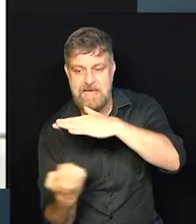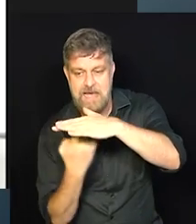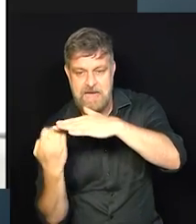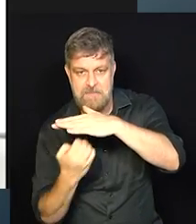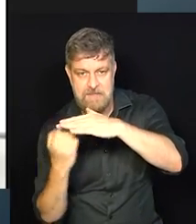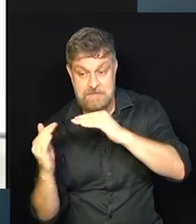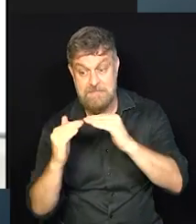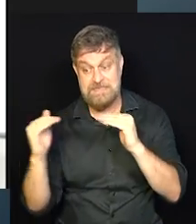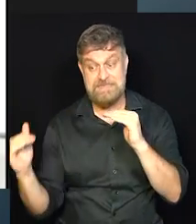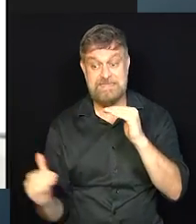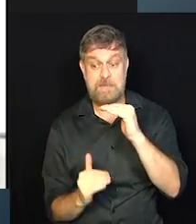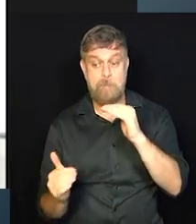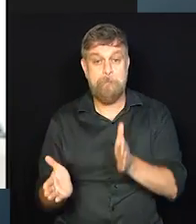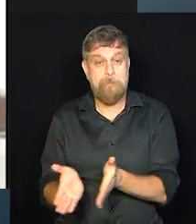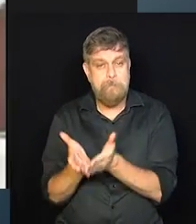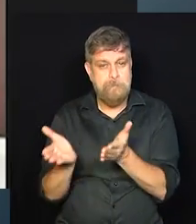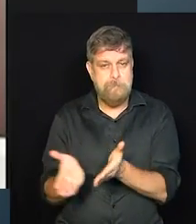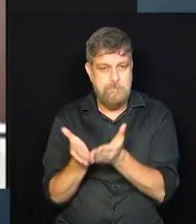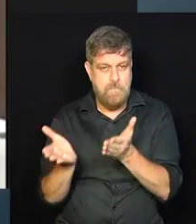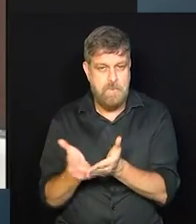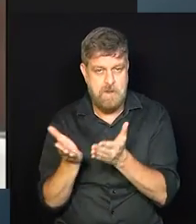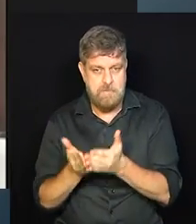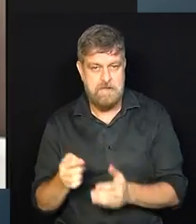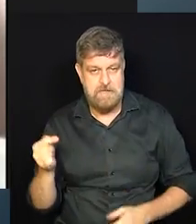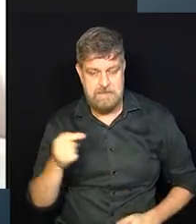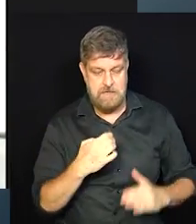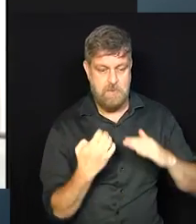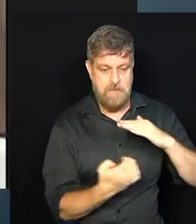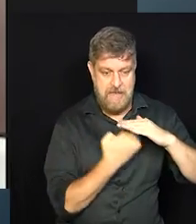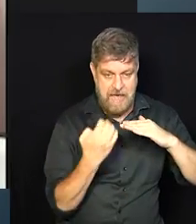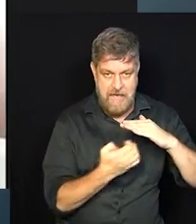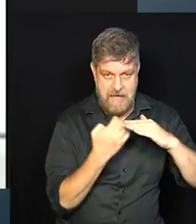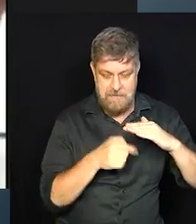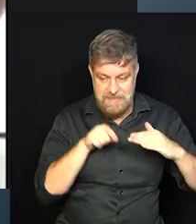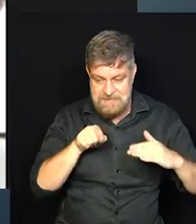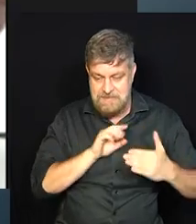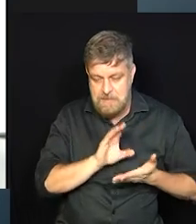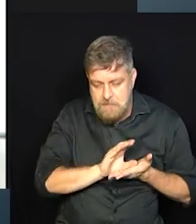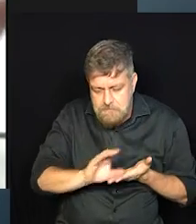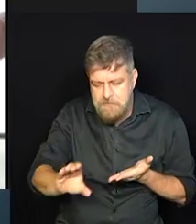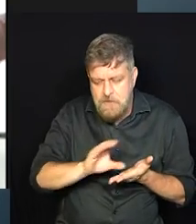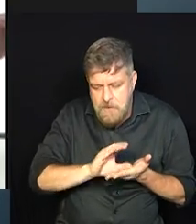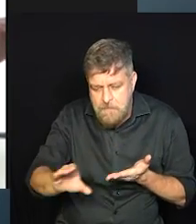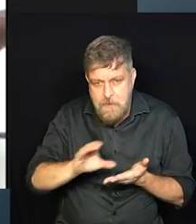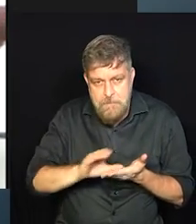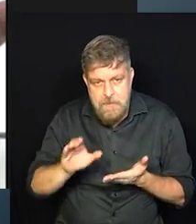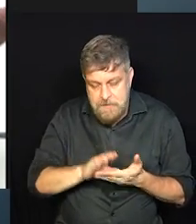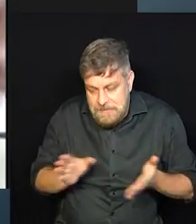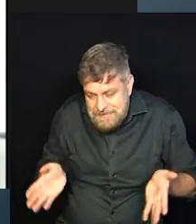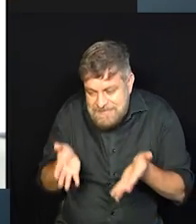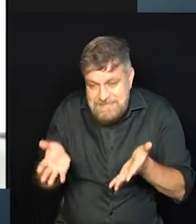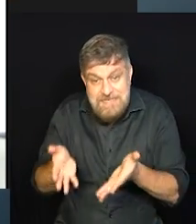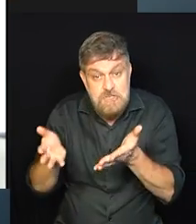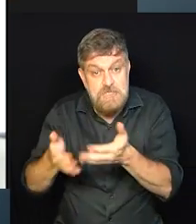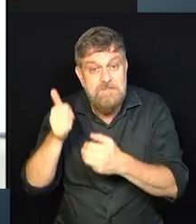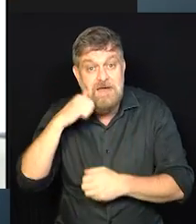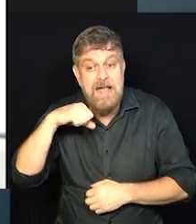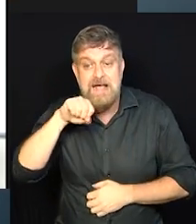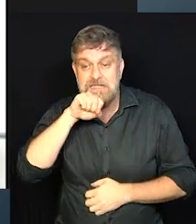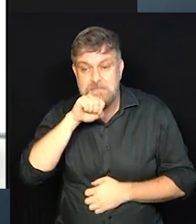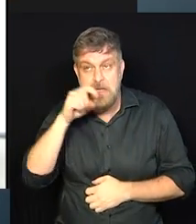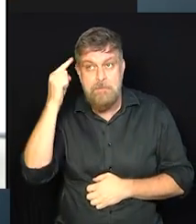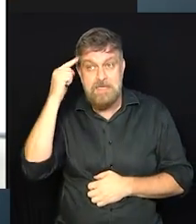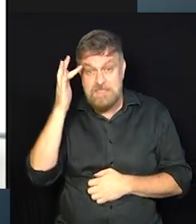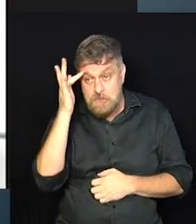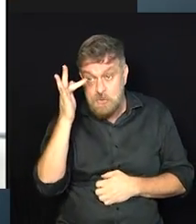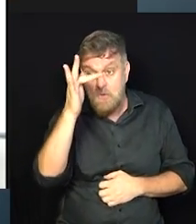situação de vulnerabilidade ah, então eles patrocinam apadrinham essas mães empreendedoras pensando de fato